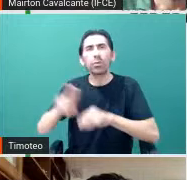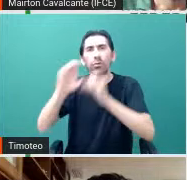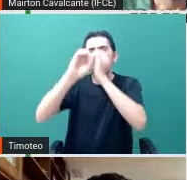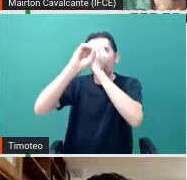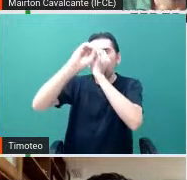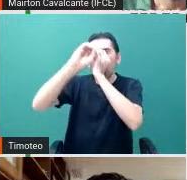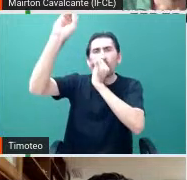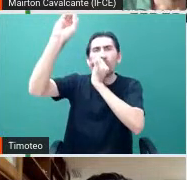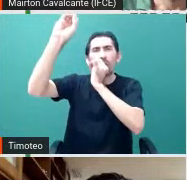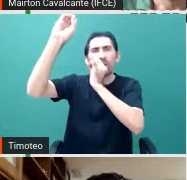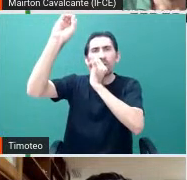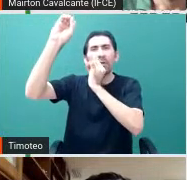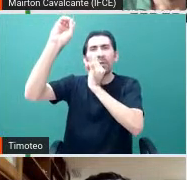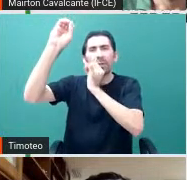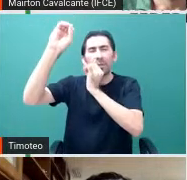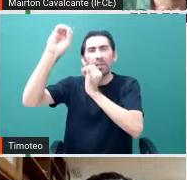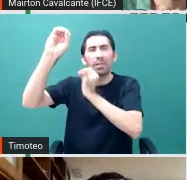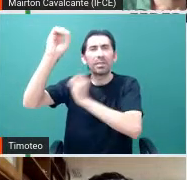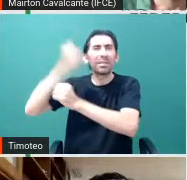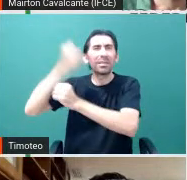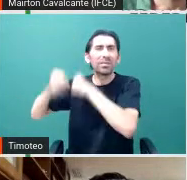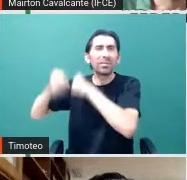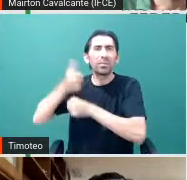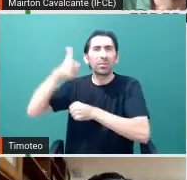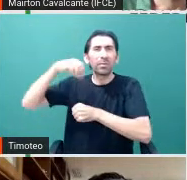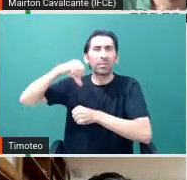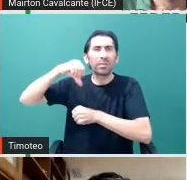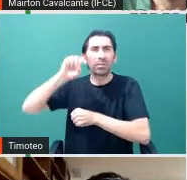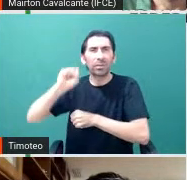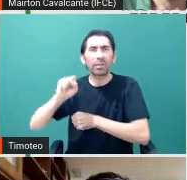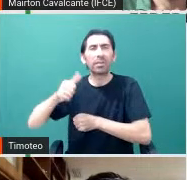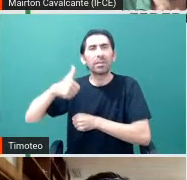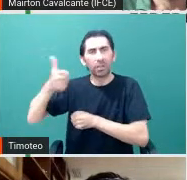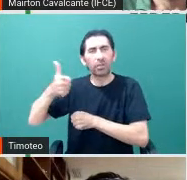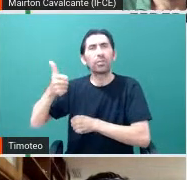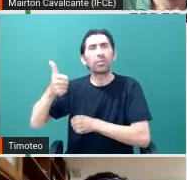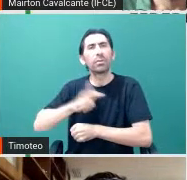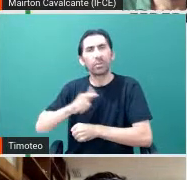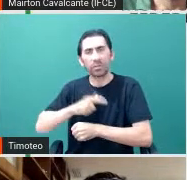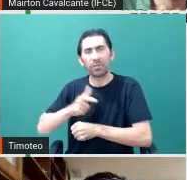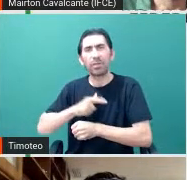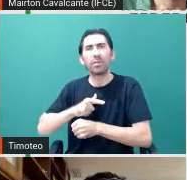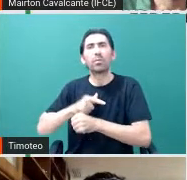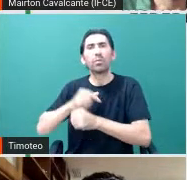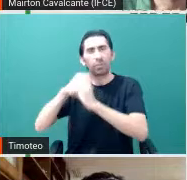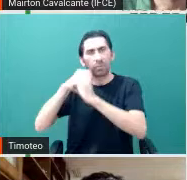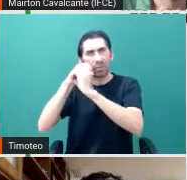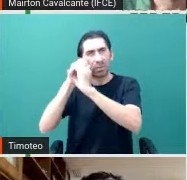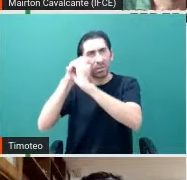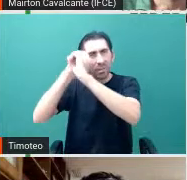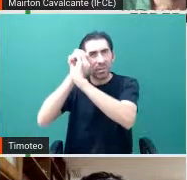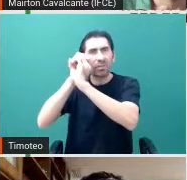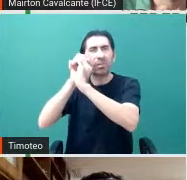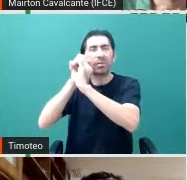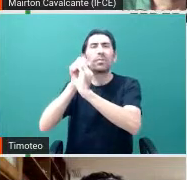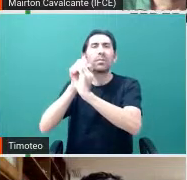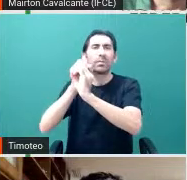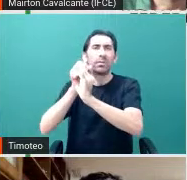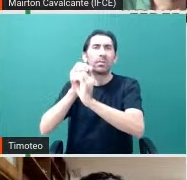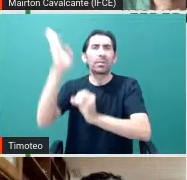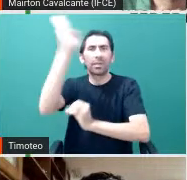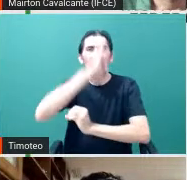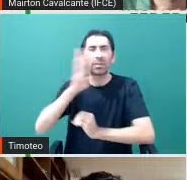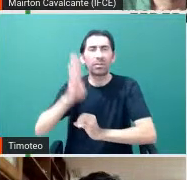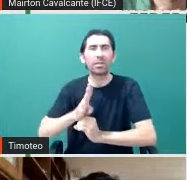E eu, desde 1981, uso, então, o telescópio no Laboratório Nacional de Astrofísica, em